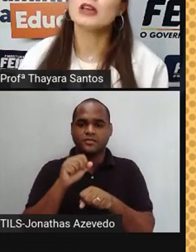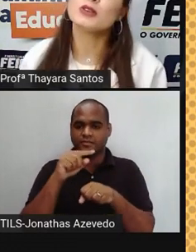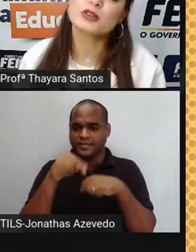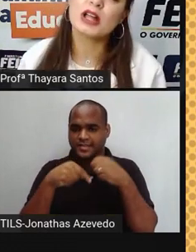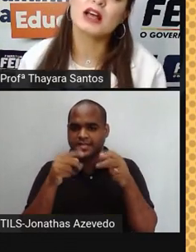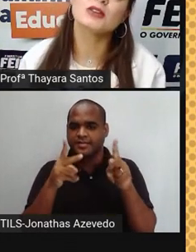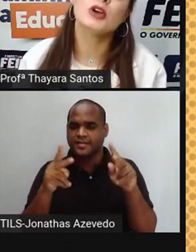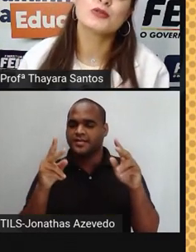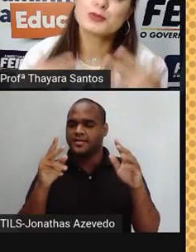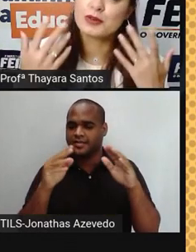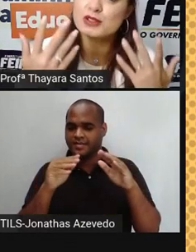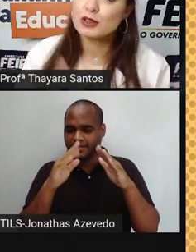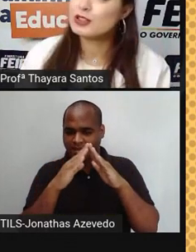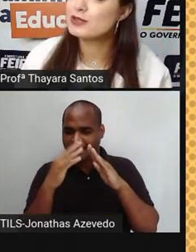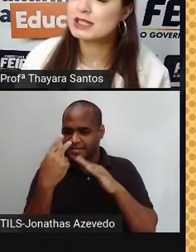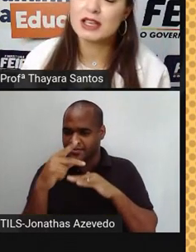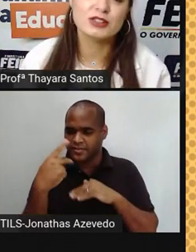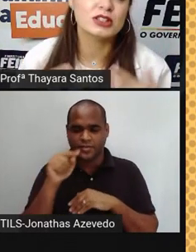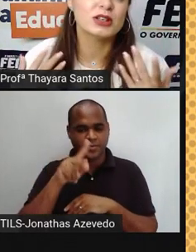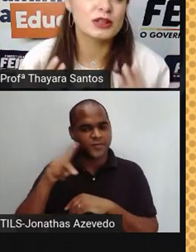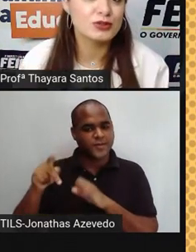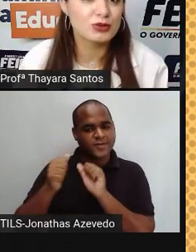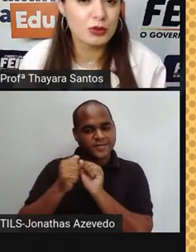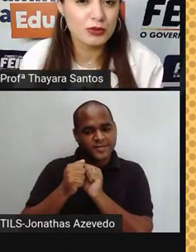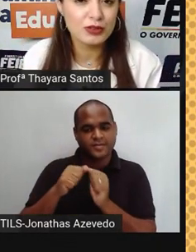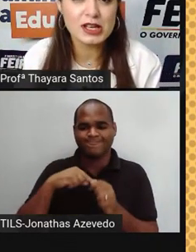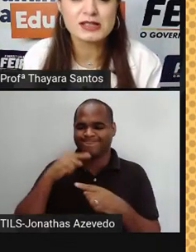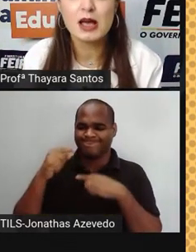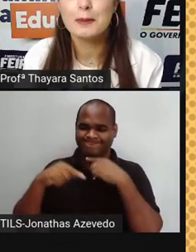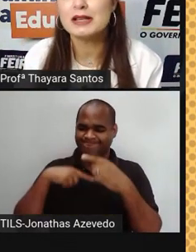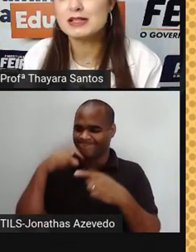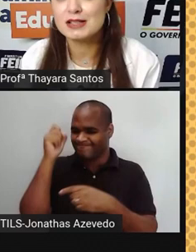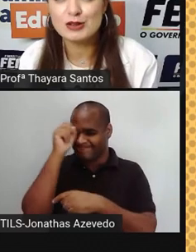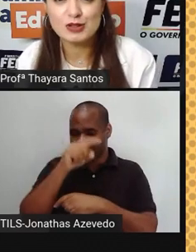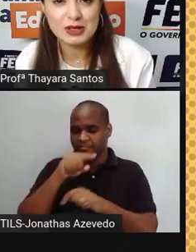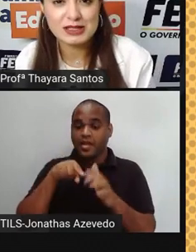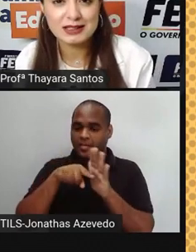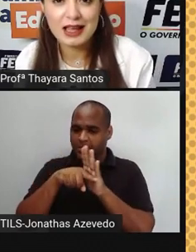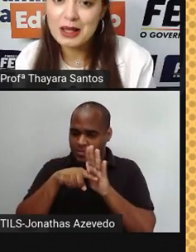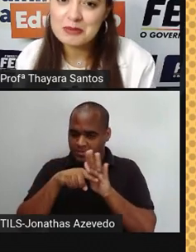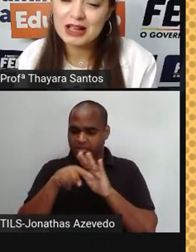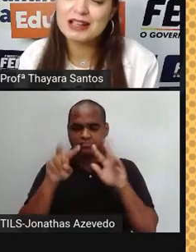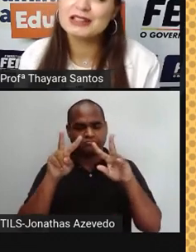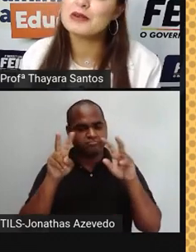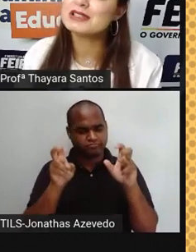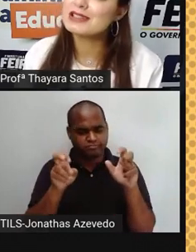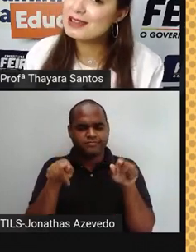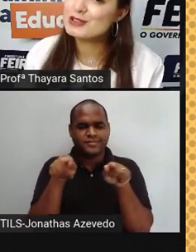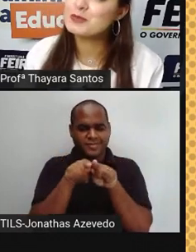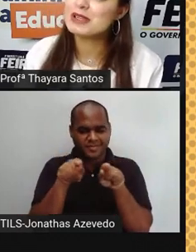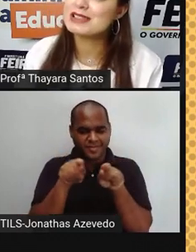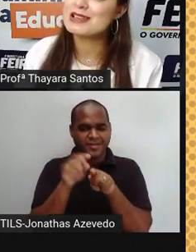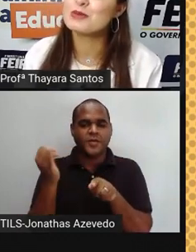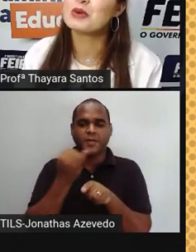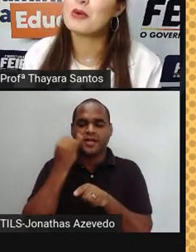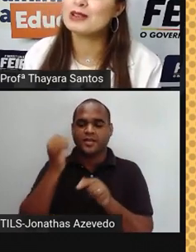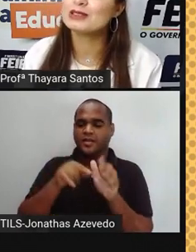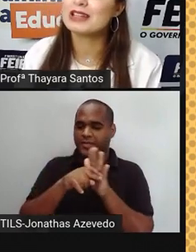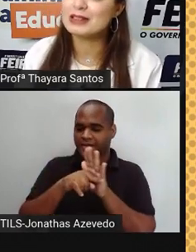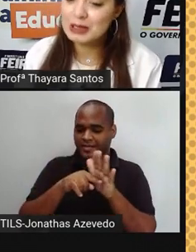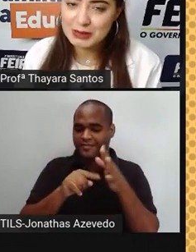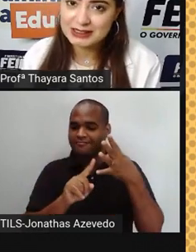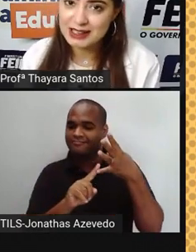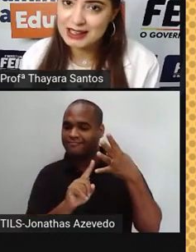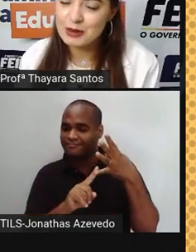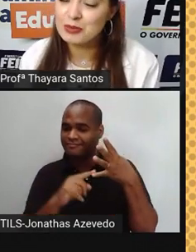continuar aí do outro lado. Os professores de vocês tirando as dúvidas, pesquisando sobre esse tema. Não esqueçam de pesquisar sobre o quarto